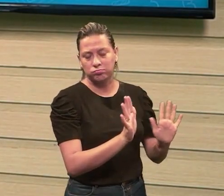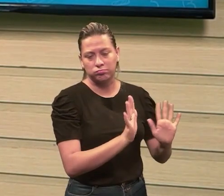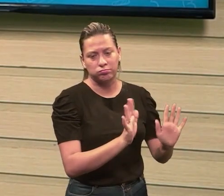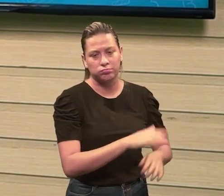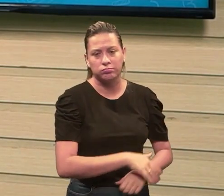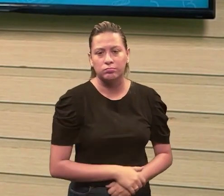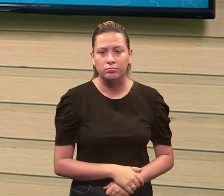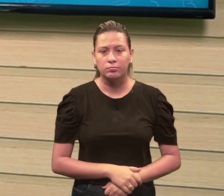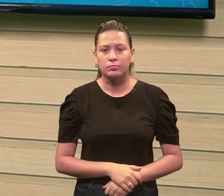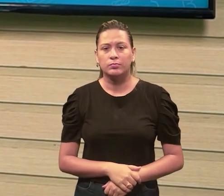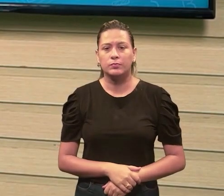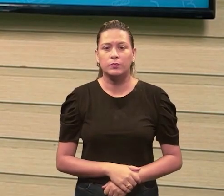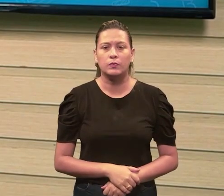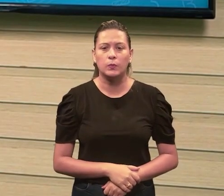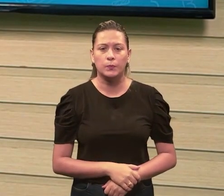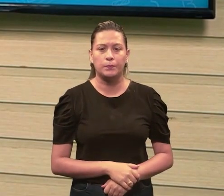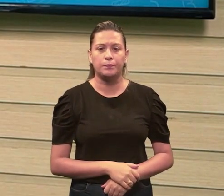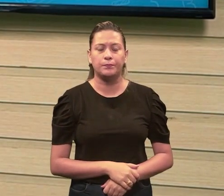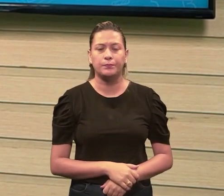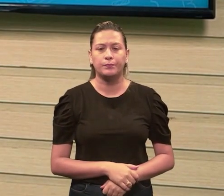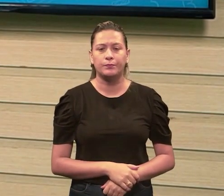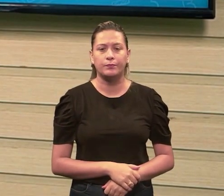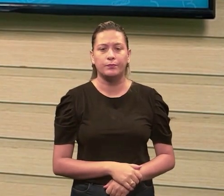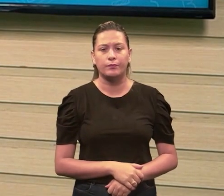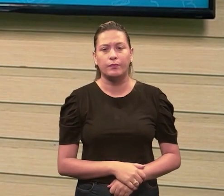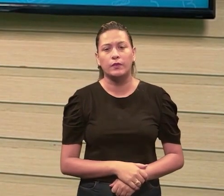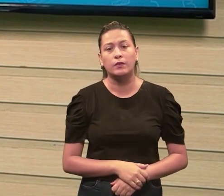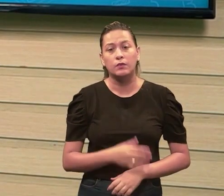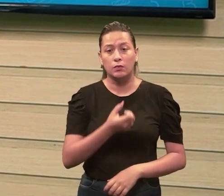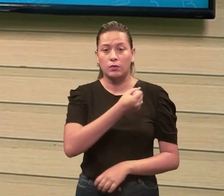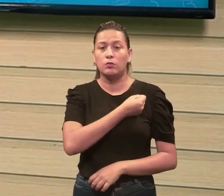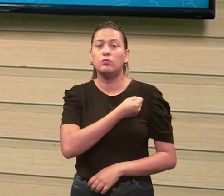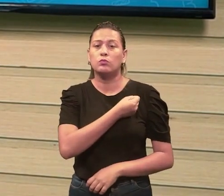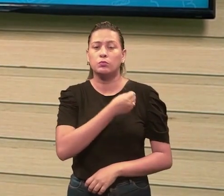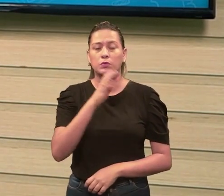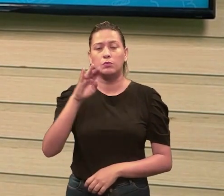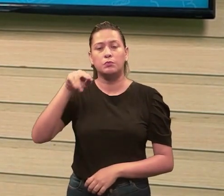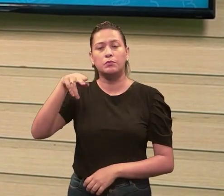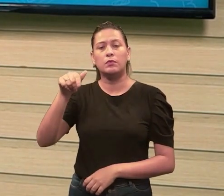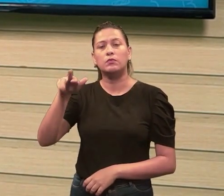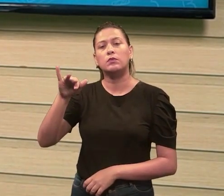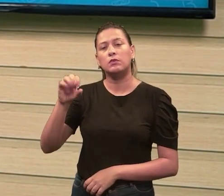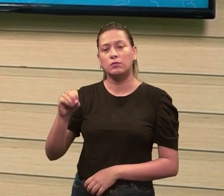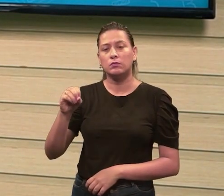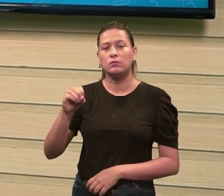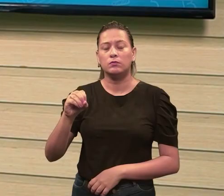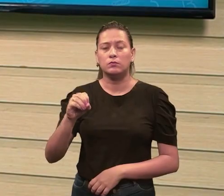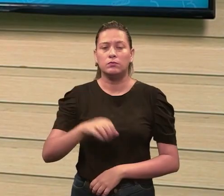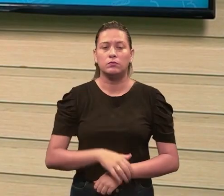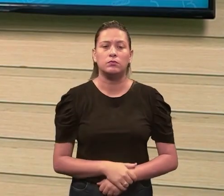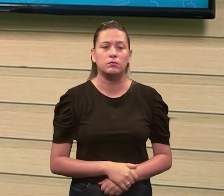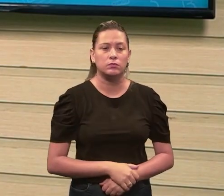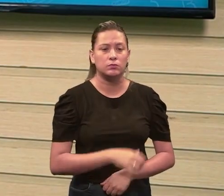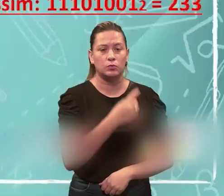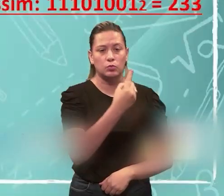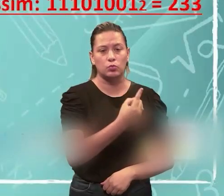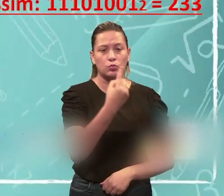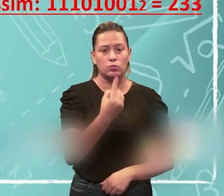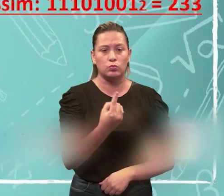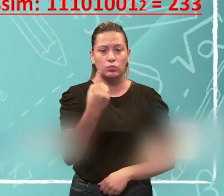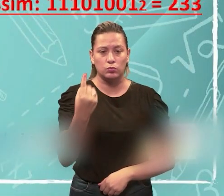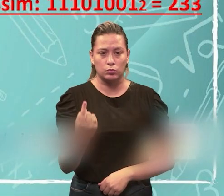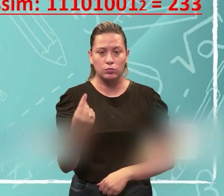inteiro, ele não significa nada. Então, aqui o número binário correspondente ao 233, ficou o quê?